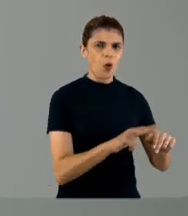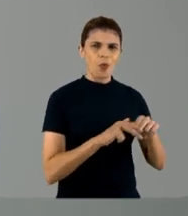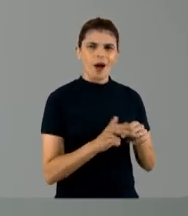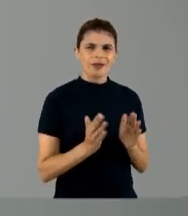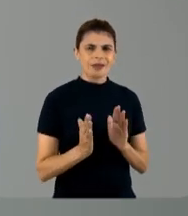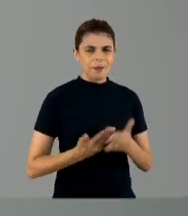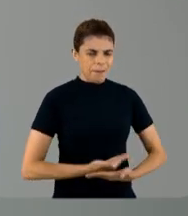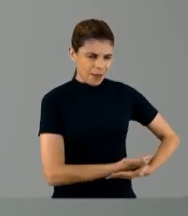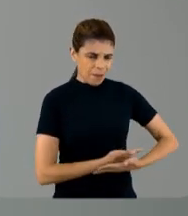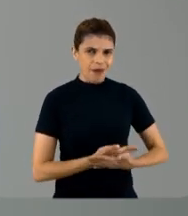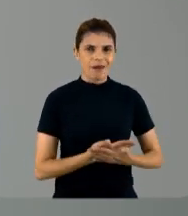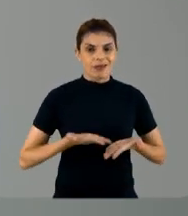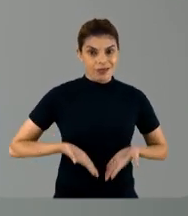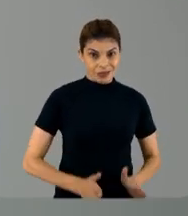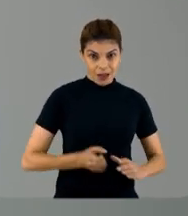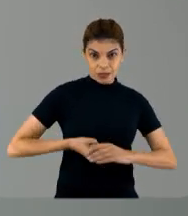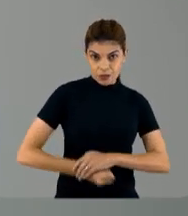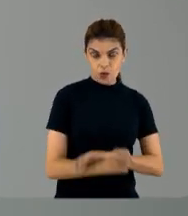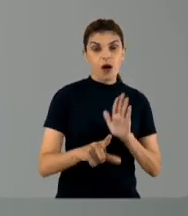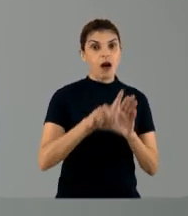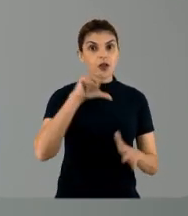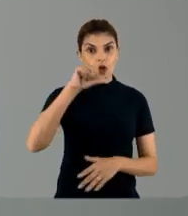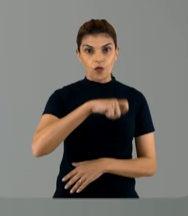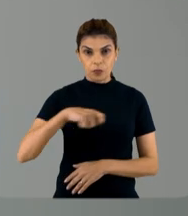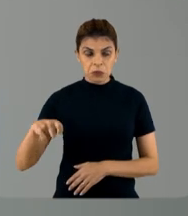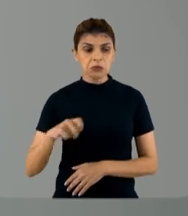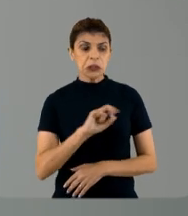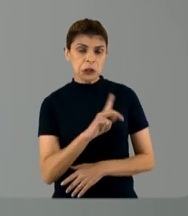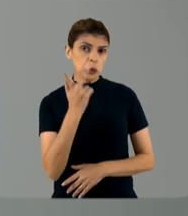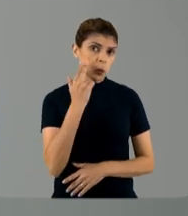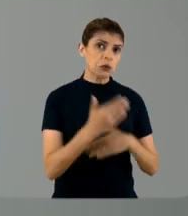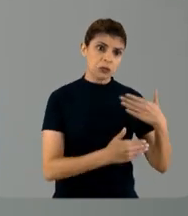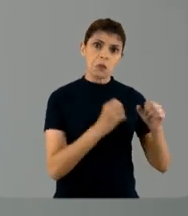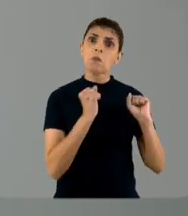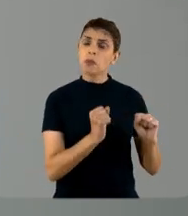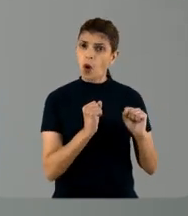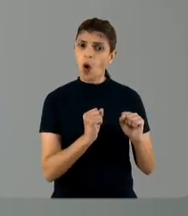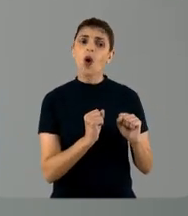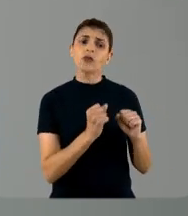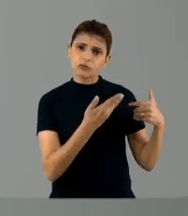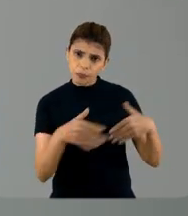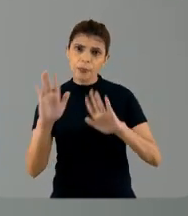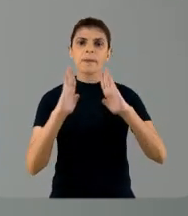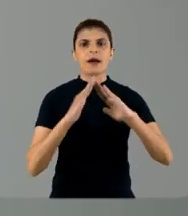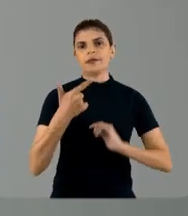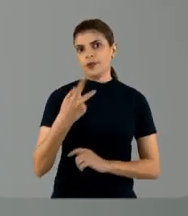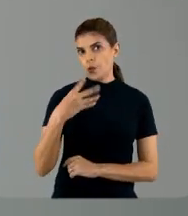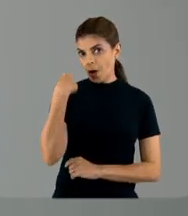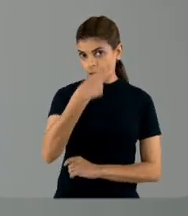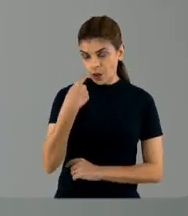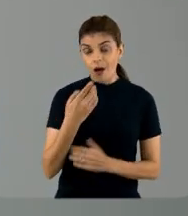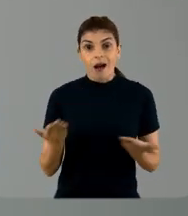se for um parto normal, sem nenhuma intercoência, você até pode programar uma alta dentro das 24 horas.